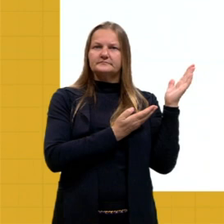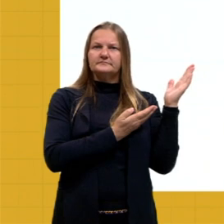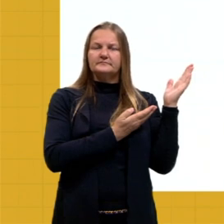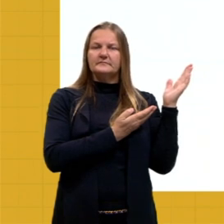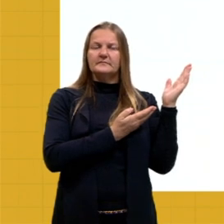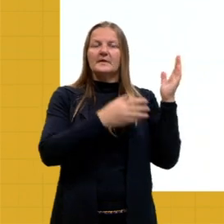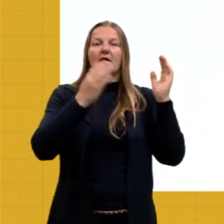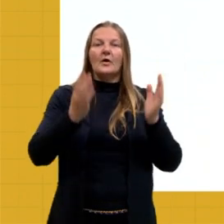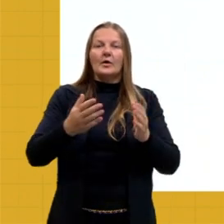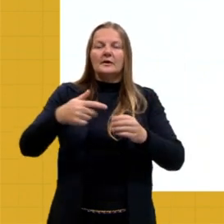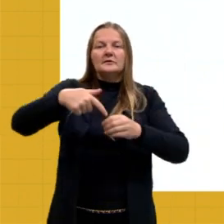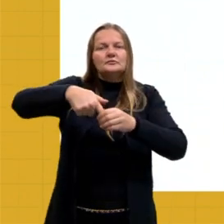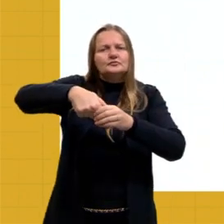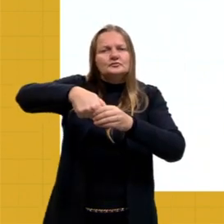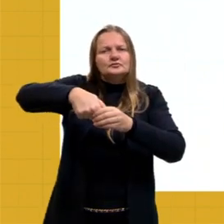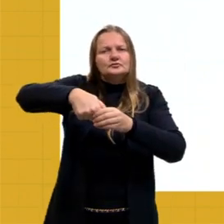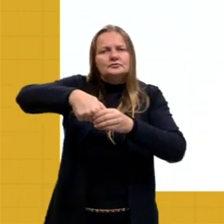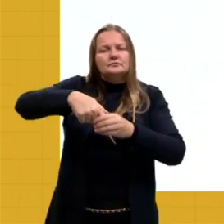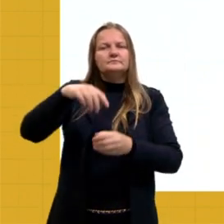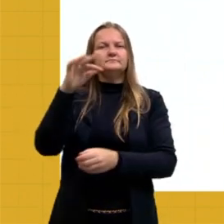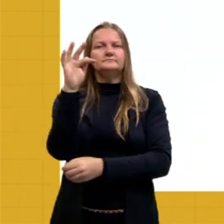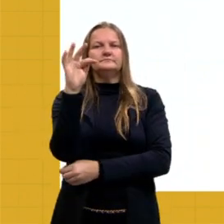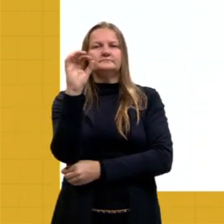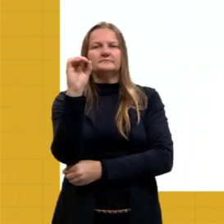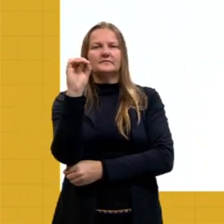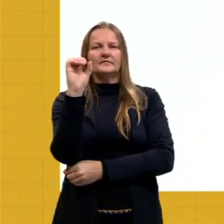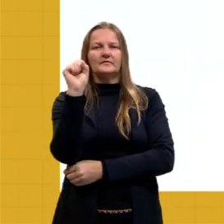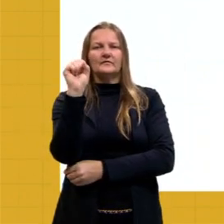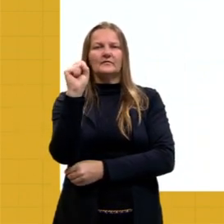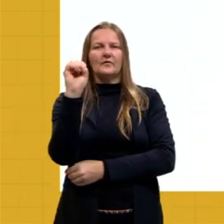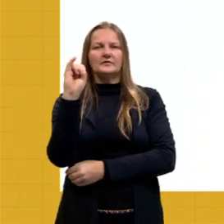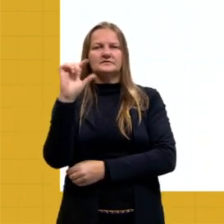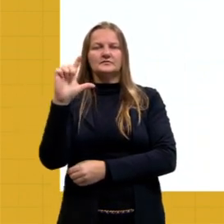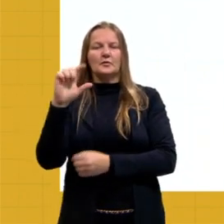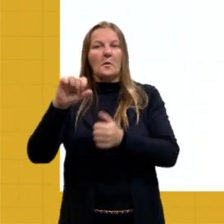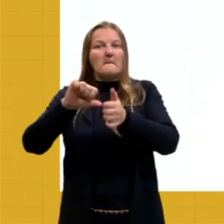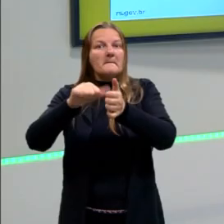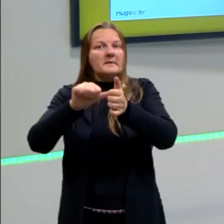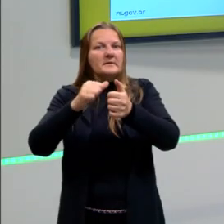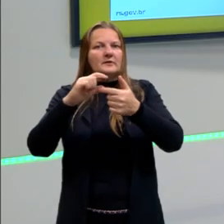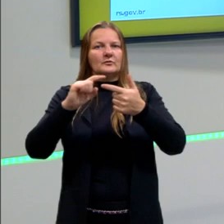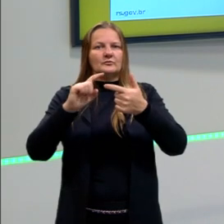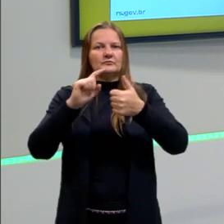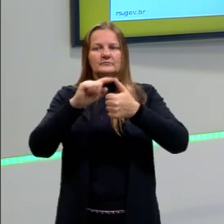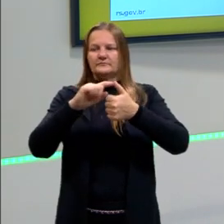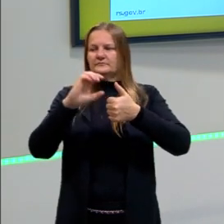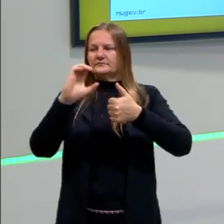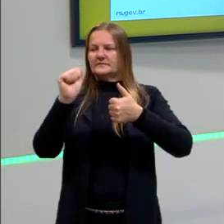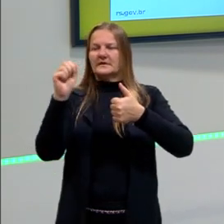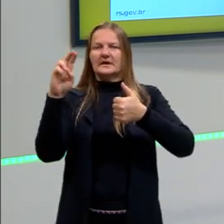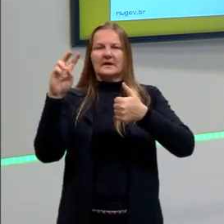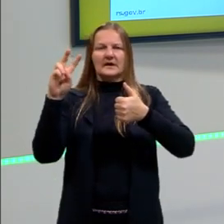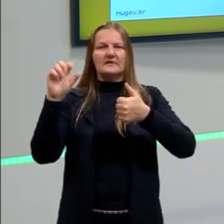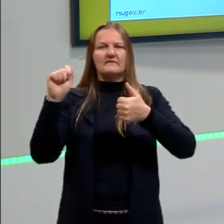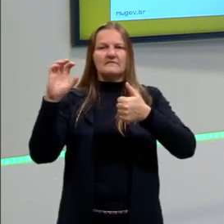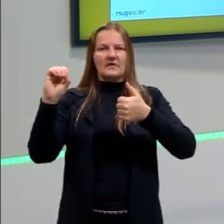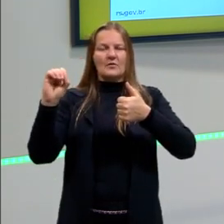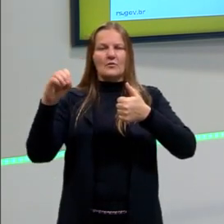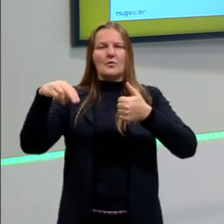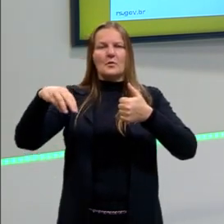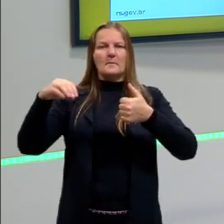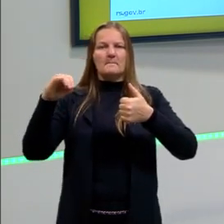combustíveis fósseis, tá, gurizada? Vamos pegar primeiro o carvão mineral, que está aqui em cima, aqui, vai mostrar para vocês. Então, ele precisa